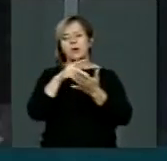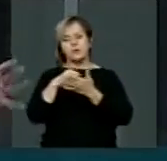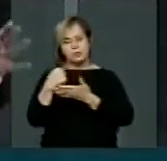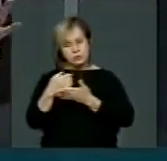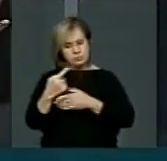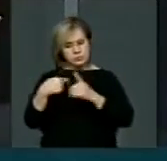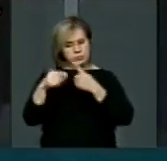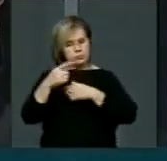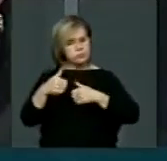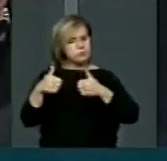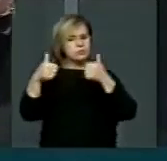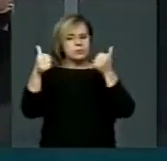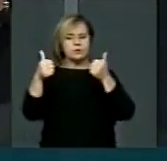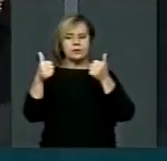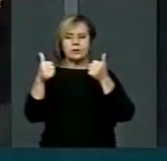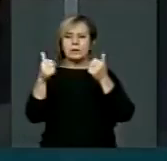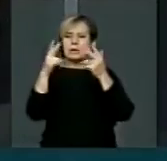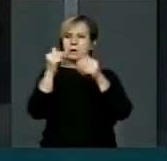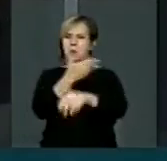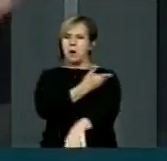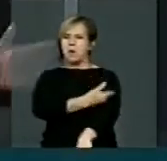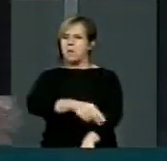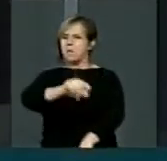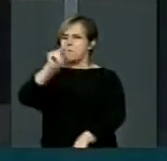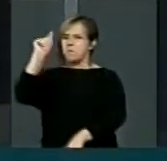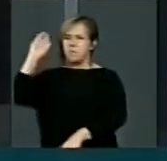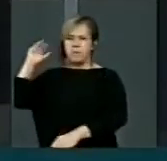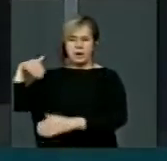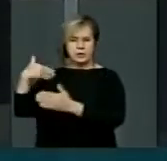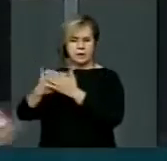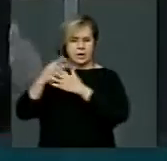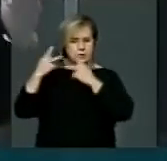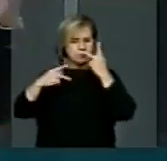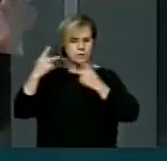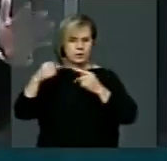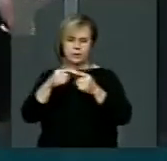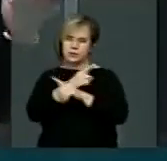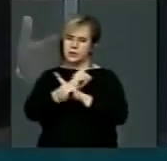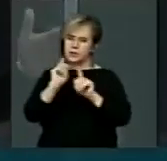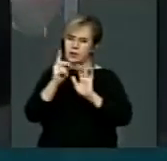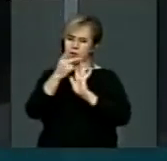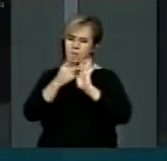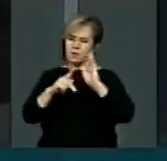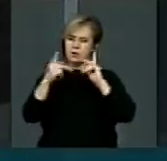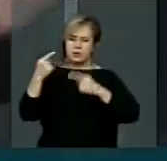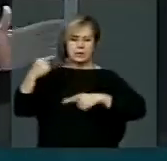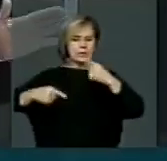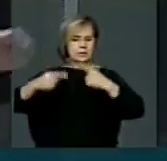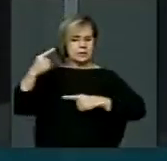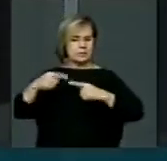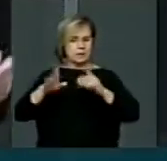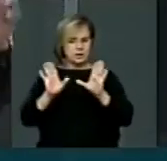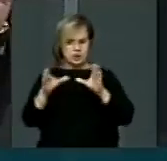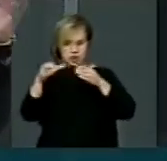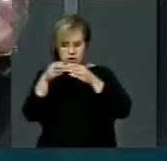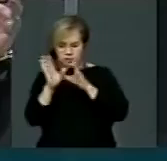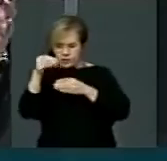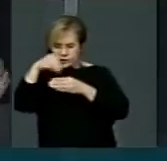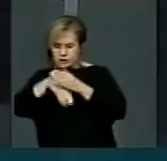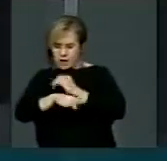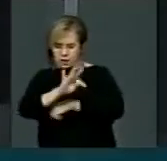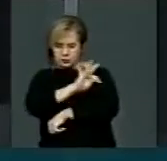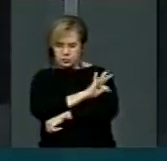construído não nos moldes tradicionais da política brasileira. Um programa discutido, debatido em quatro paredes, com